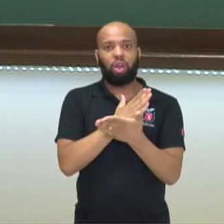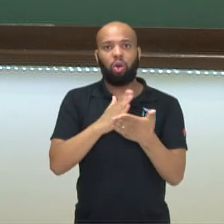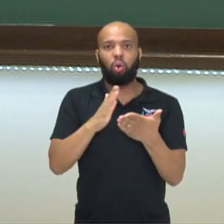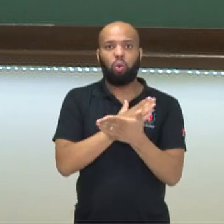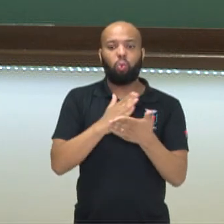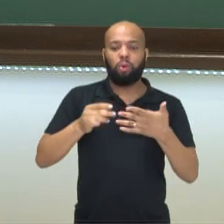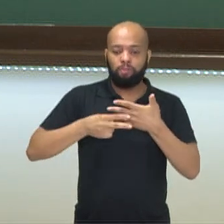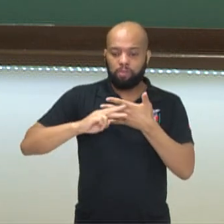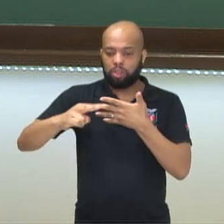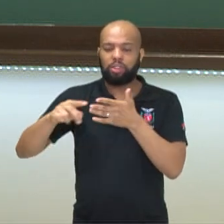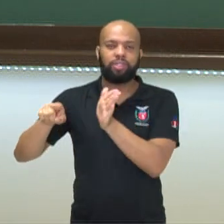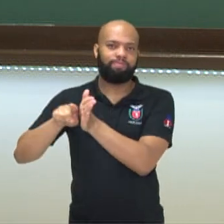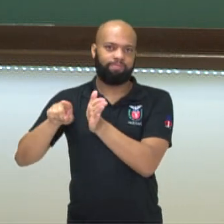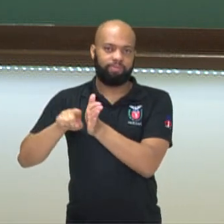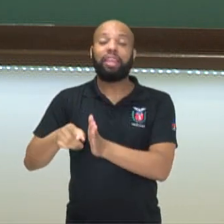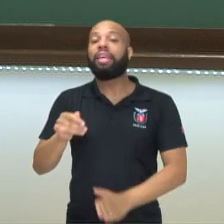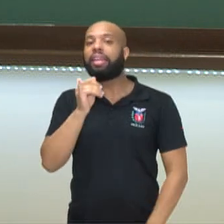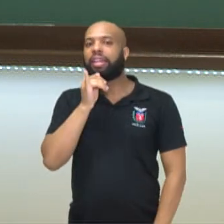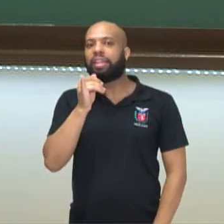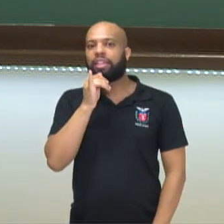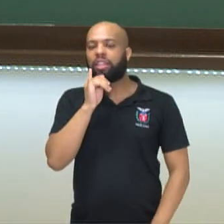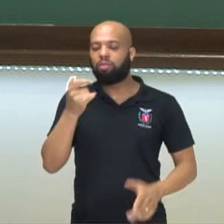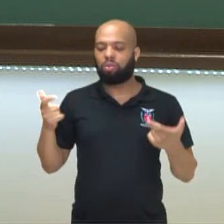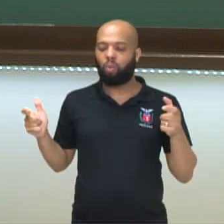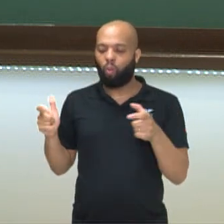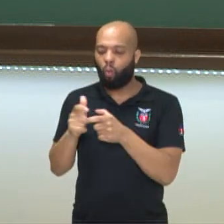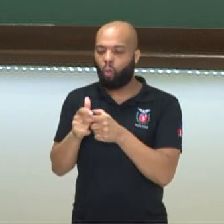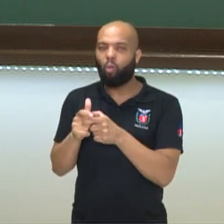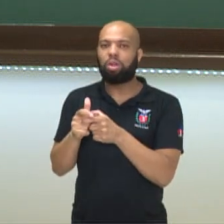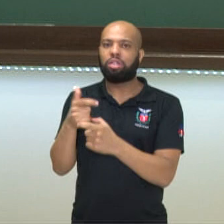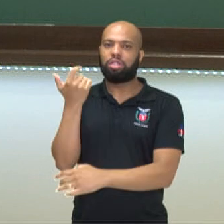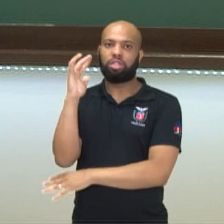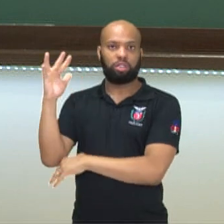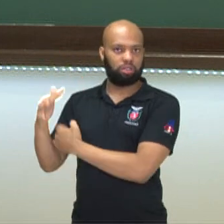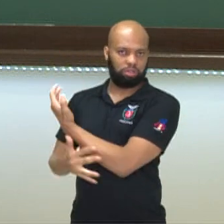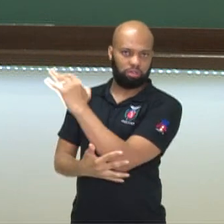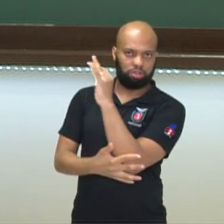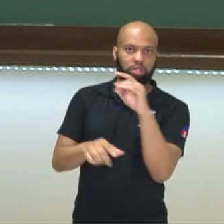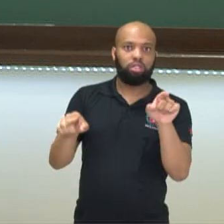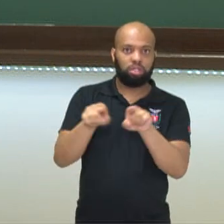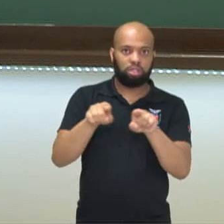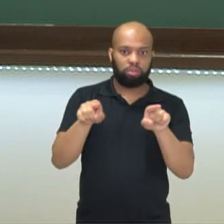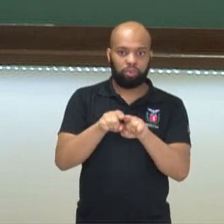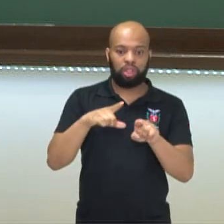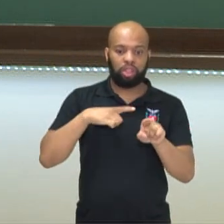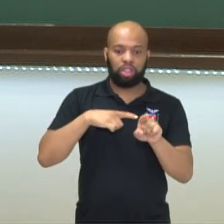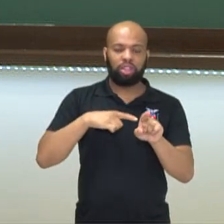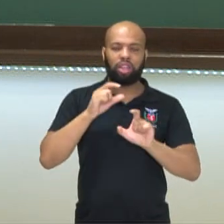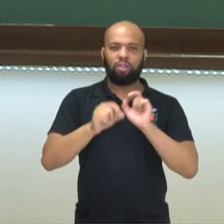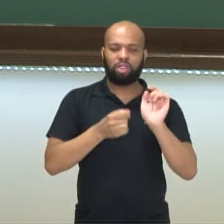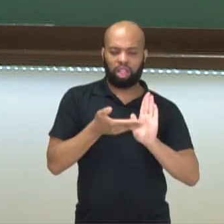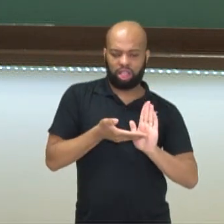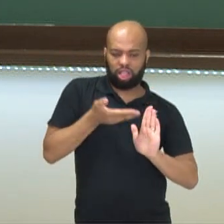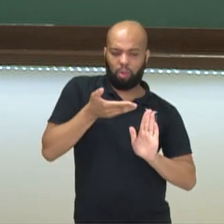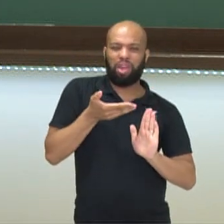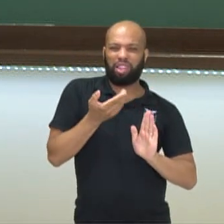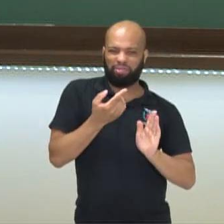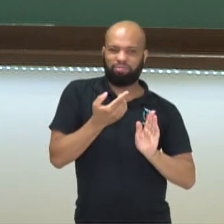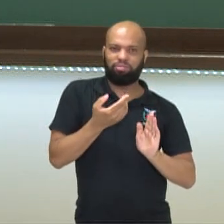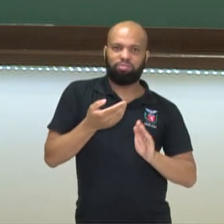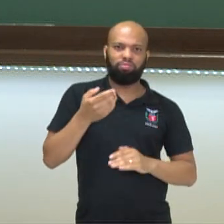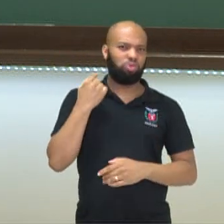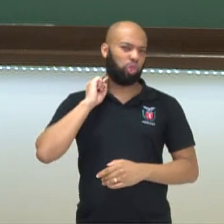indesejados, como a redução desses recursos naturais e também o aumento da poluição. São alguns dos